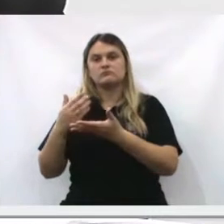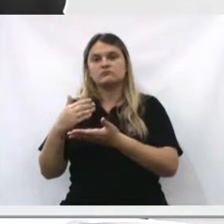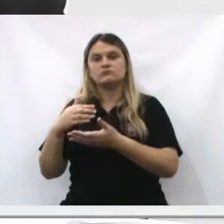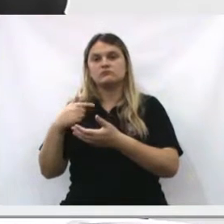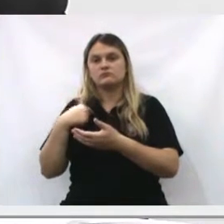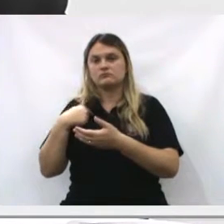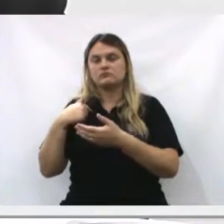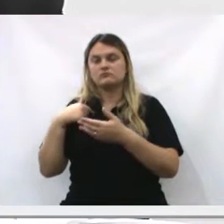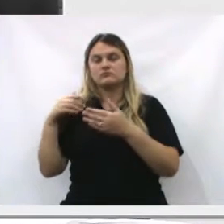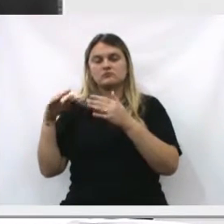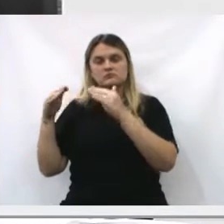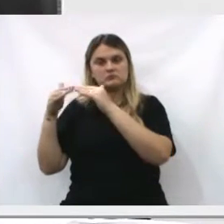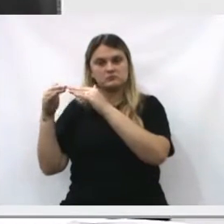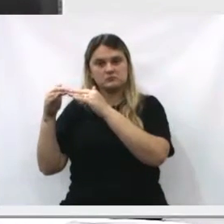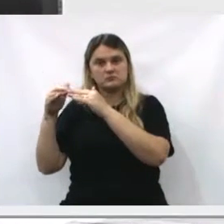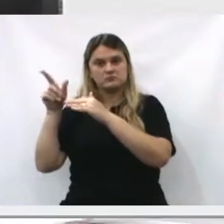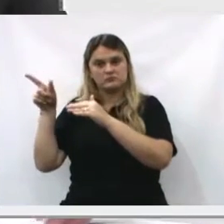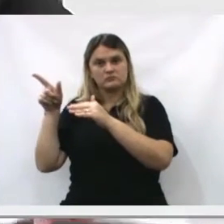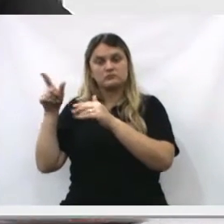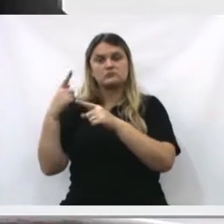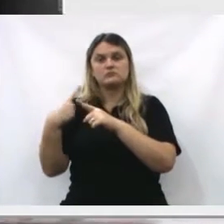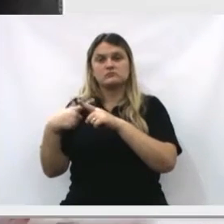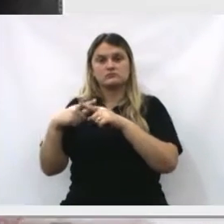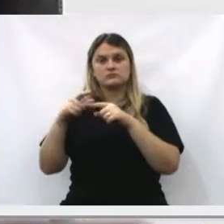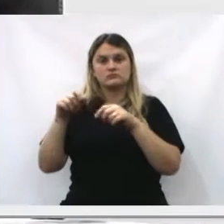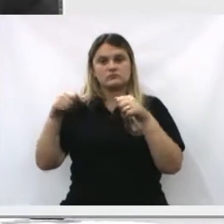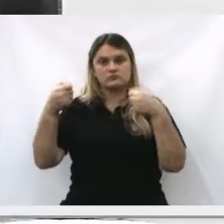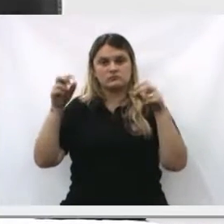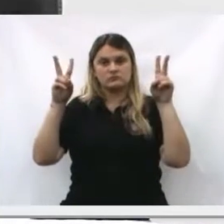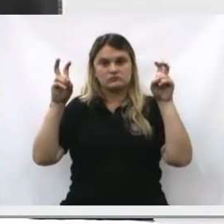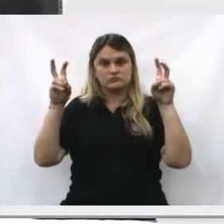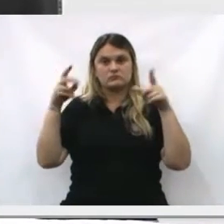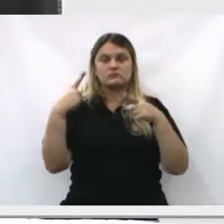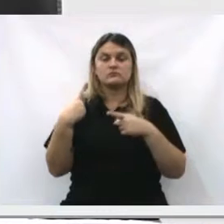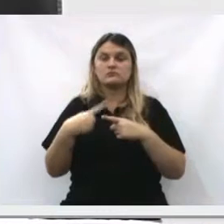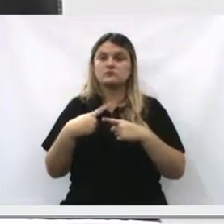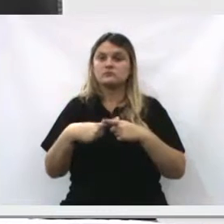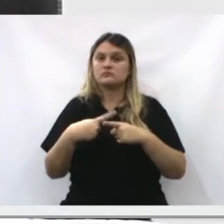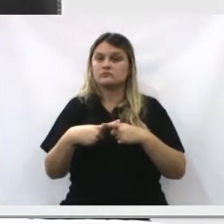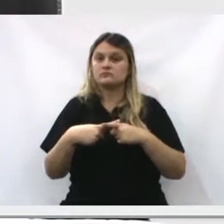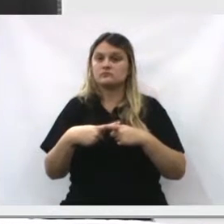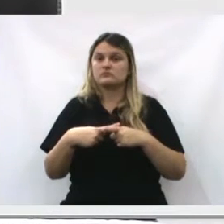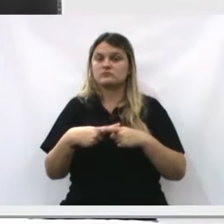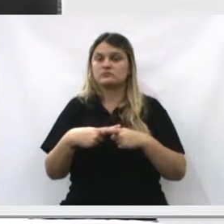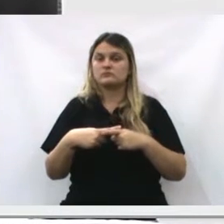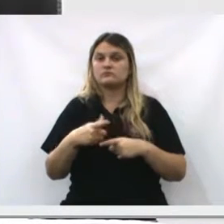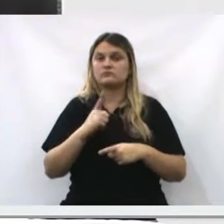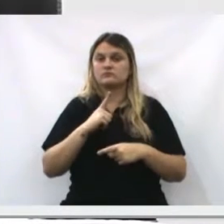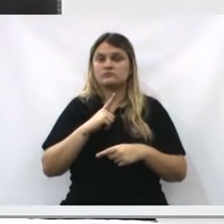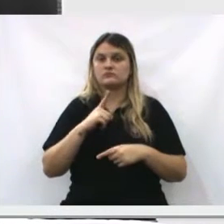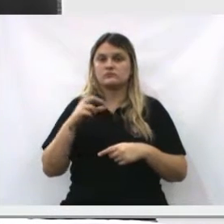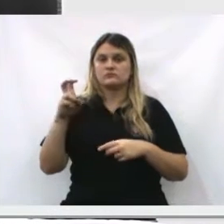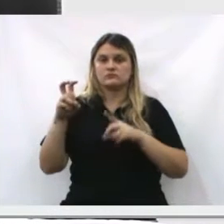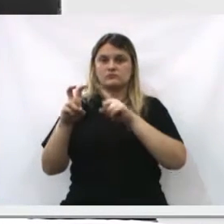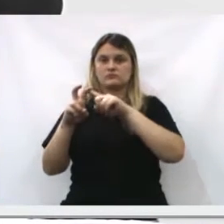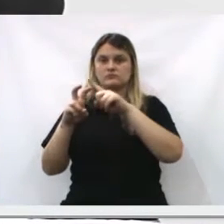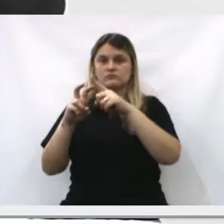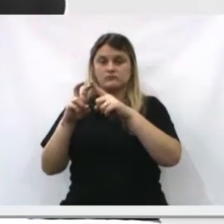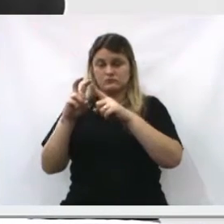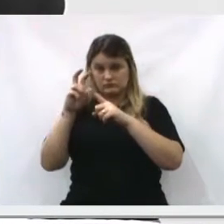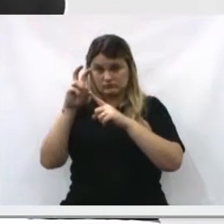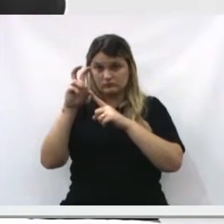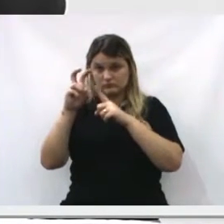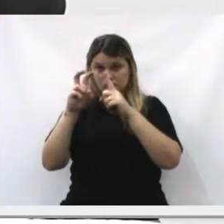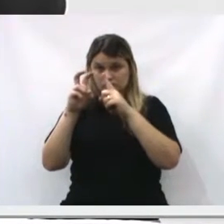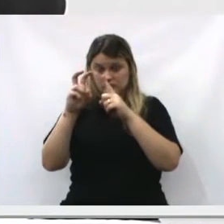corroboro com você, Diego, a respeito desta questão, porque tem cinco